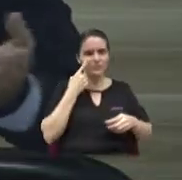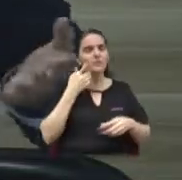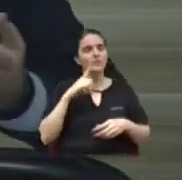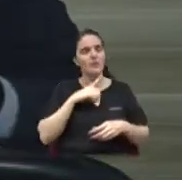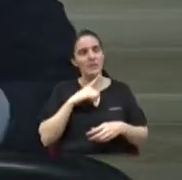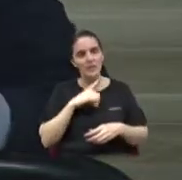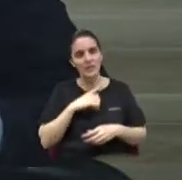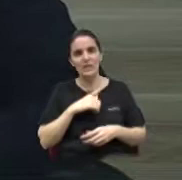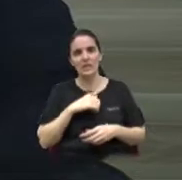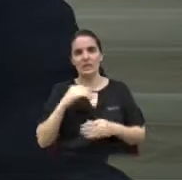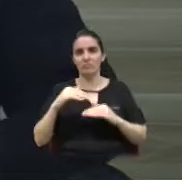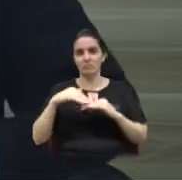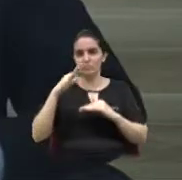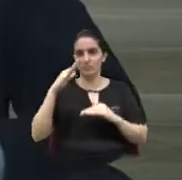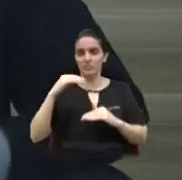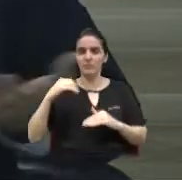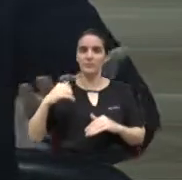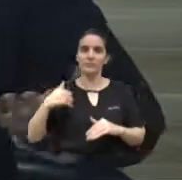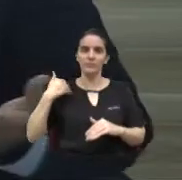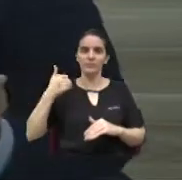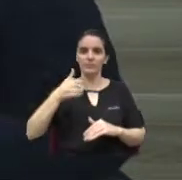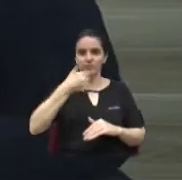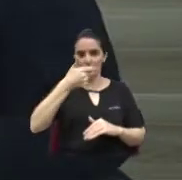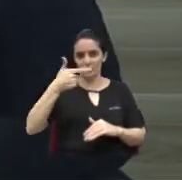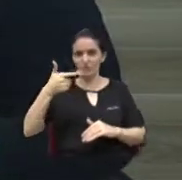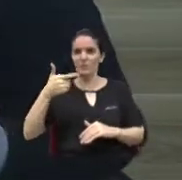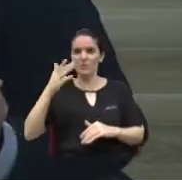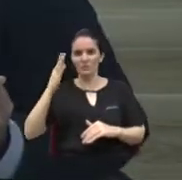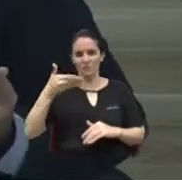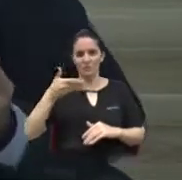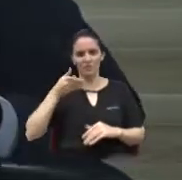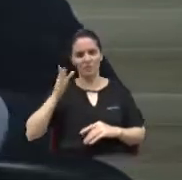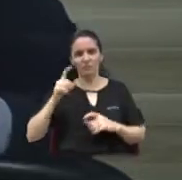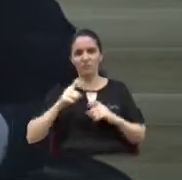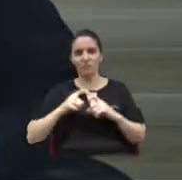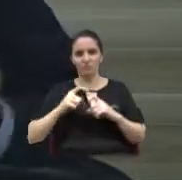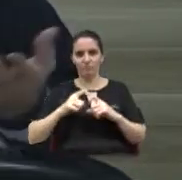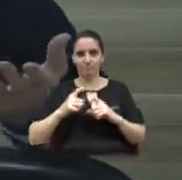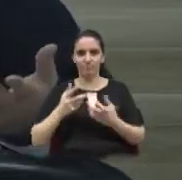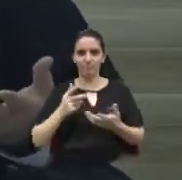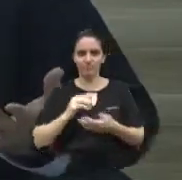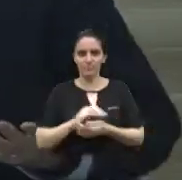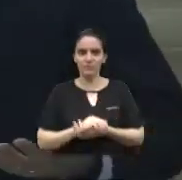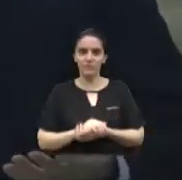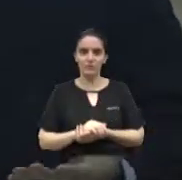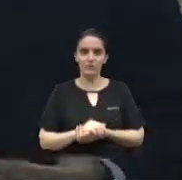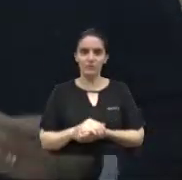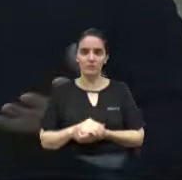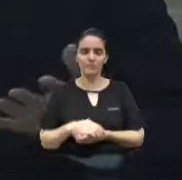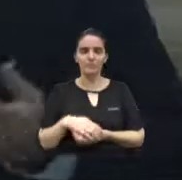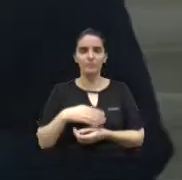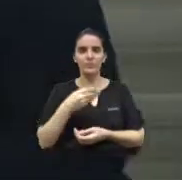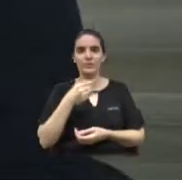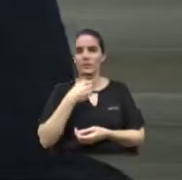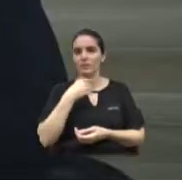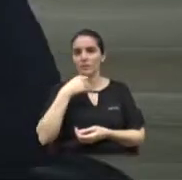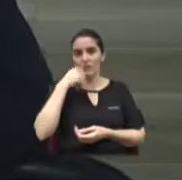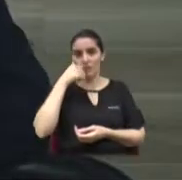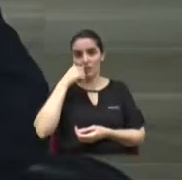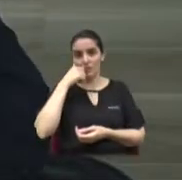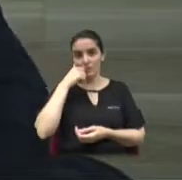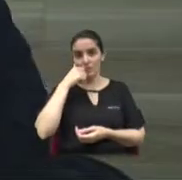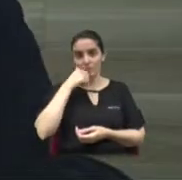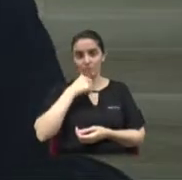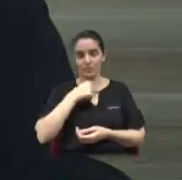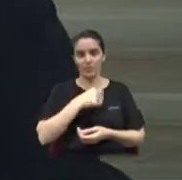atendendo, que acima dos 12 anos já passa pelo clínico geral, e muitas das meninas com 14 anos já têm filho, quando não,